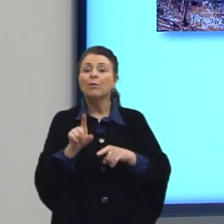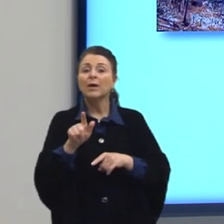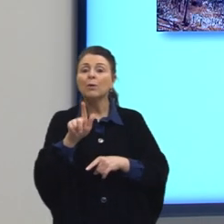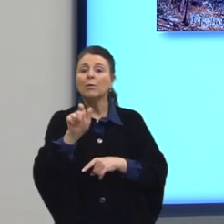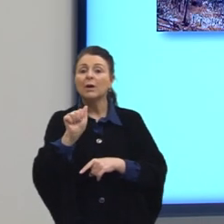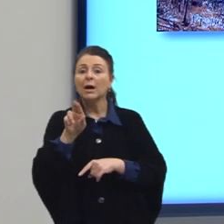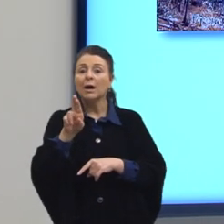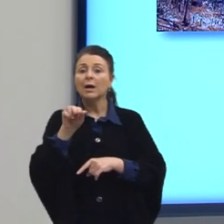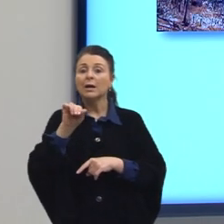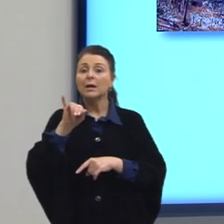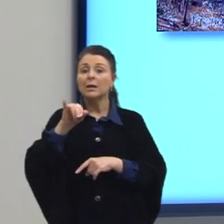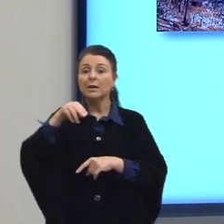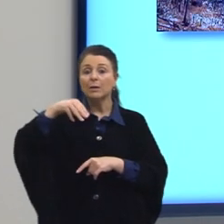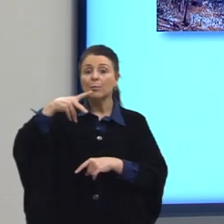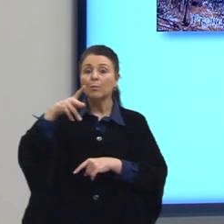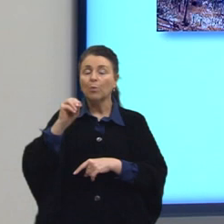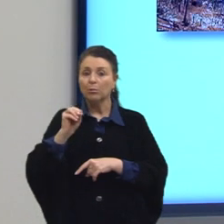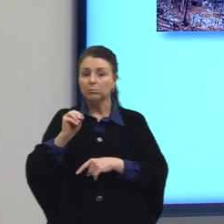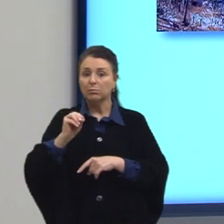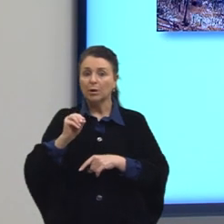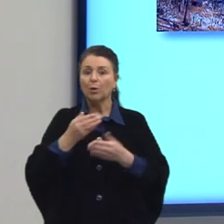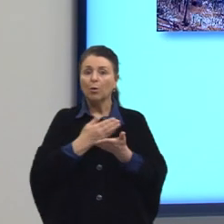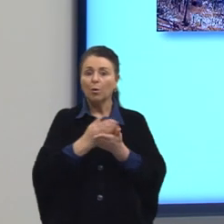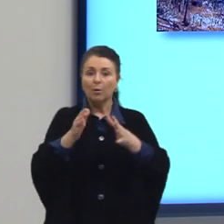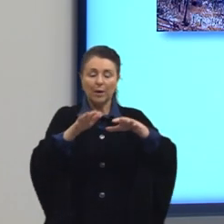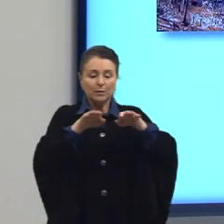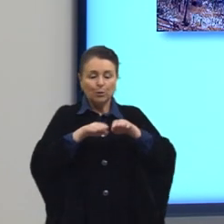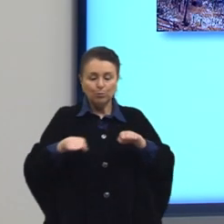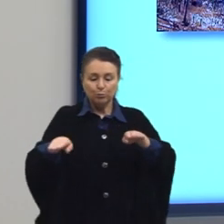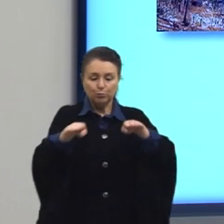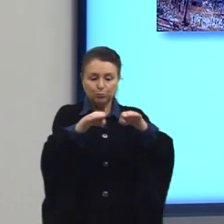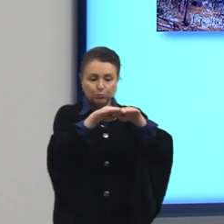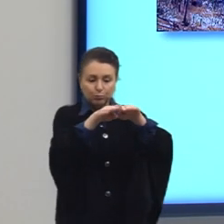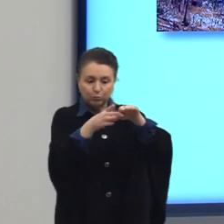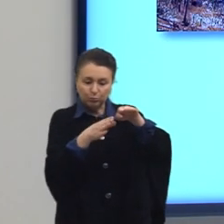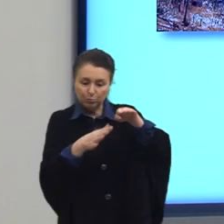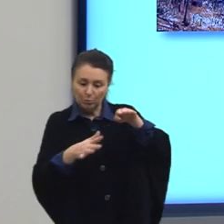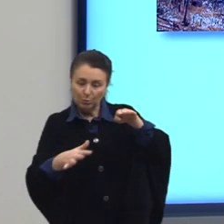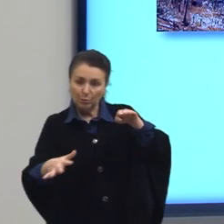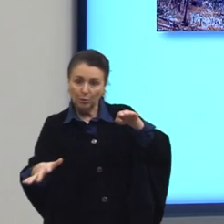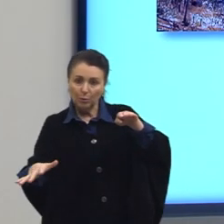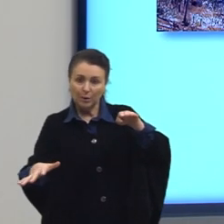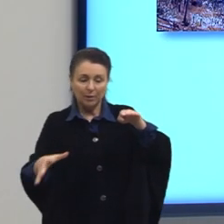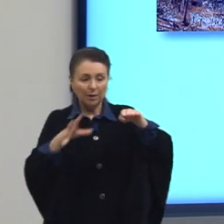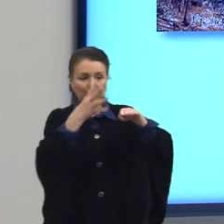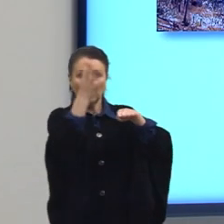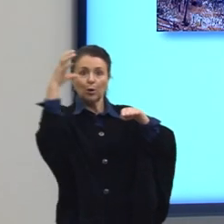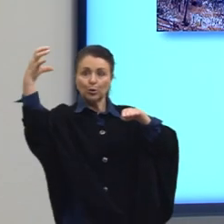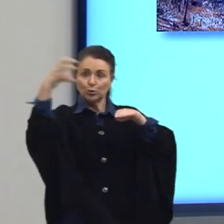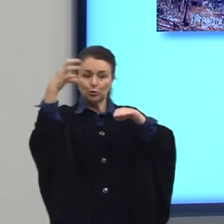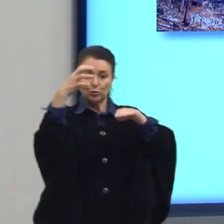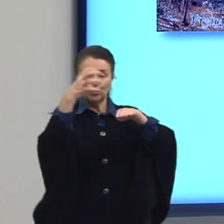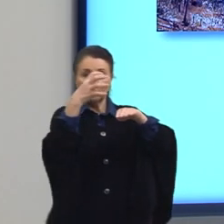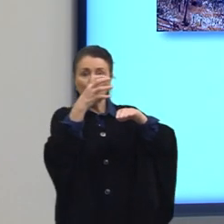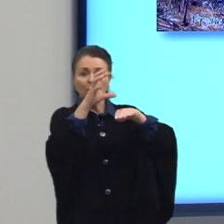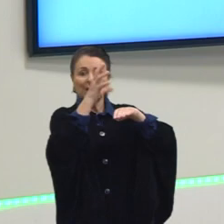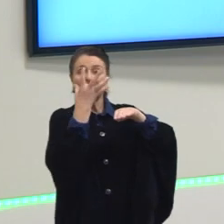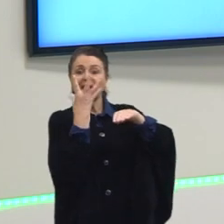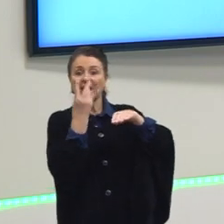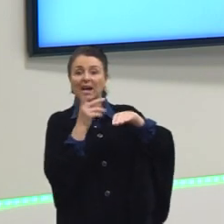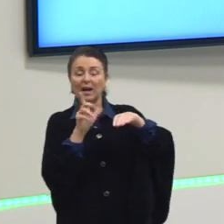provocaram a erosão dos solos e o assoreamento dos cursos de água. Então, muitos problemas.